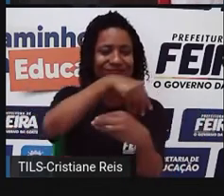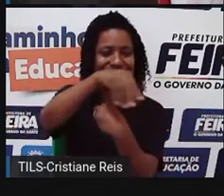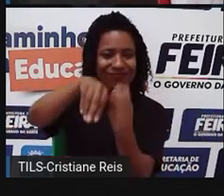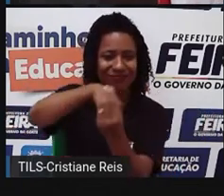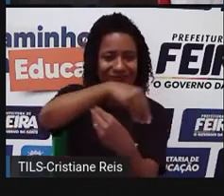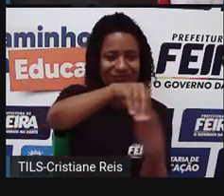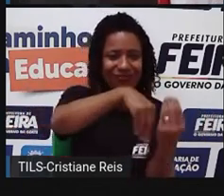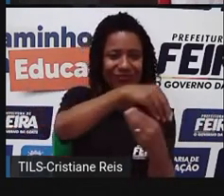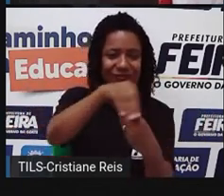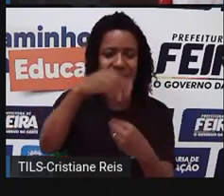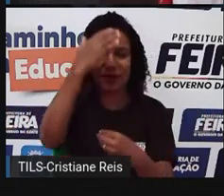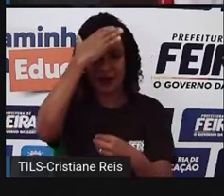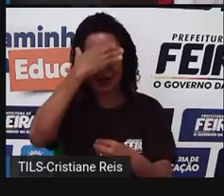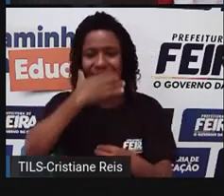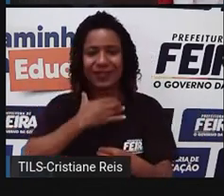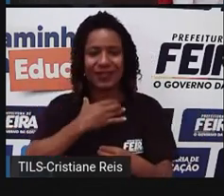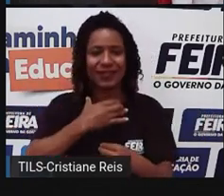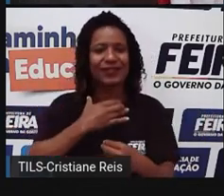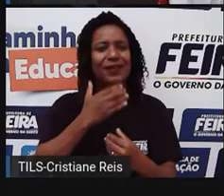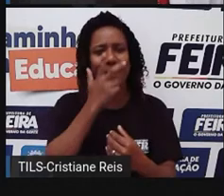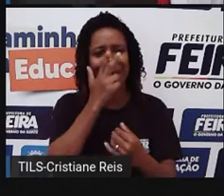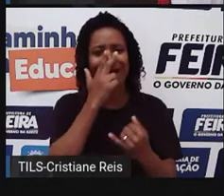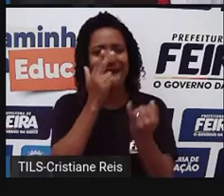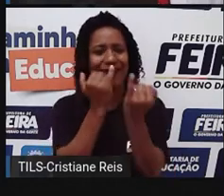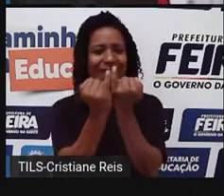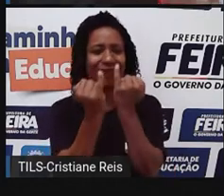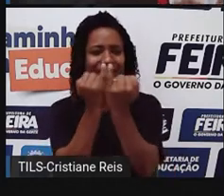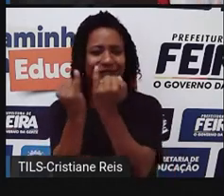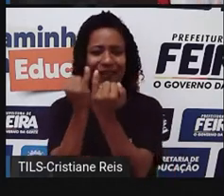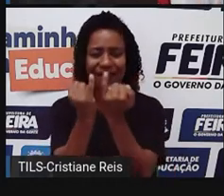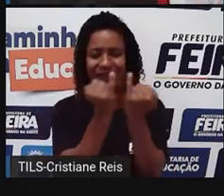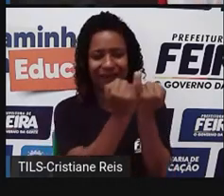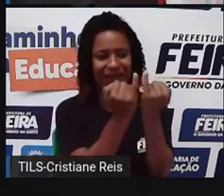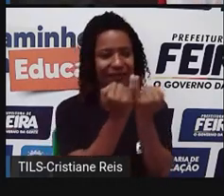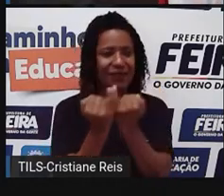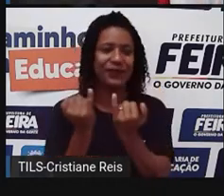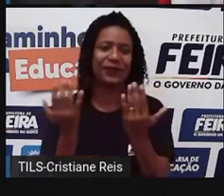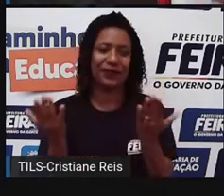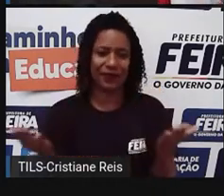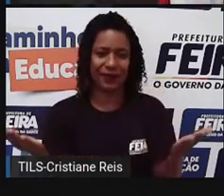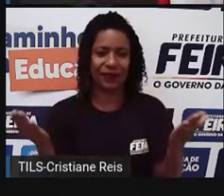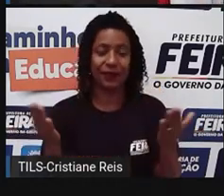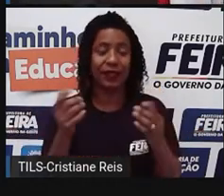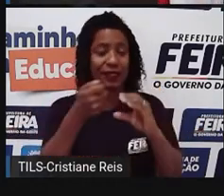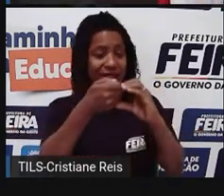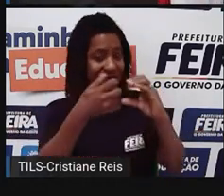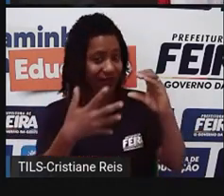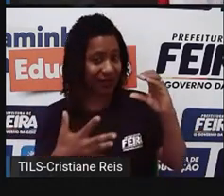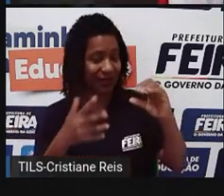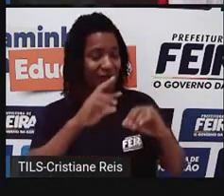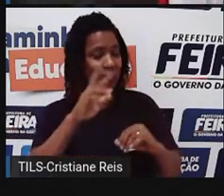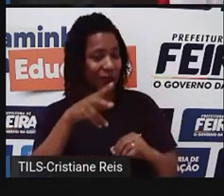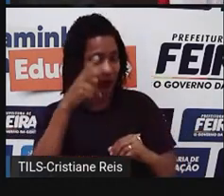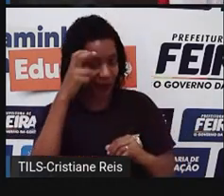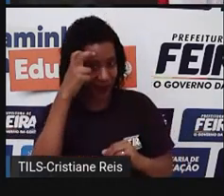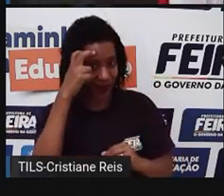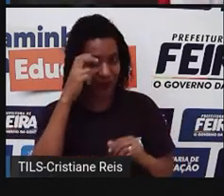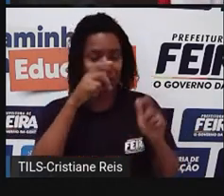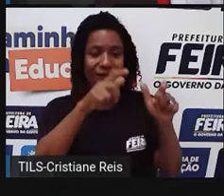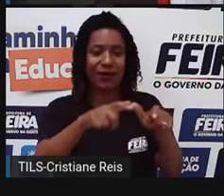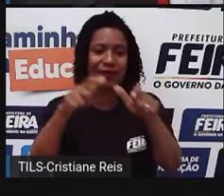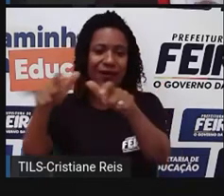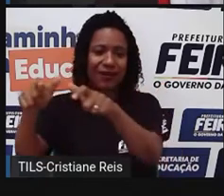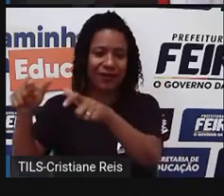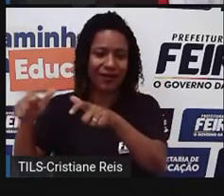parecido, bora dizer. Então, os aspectos culturais, essas características mesmo, de cada lugar,